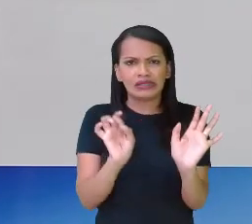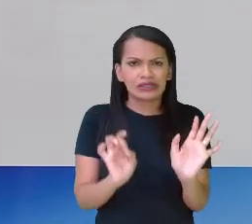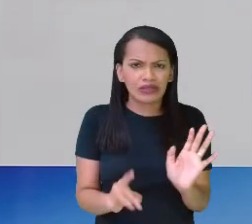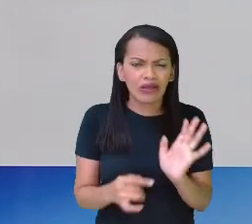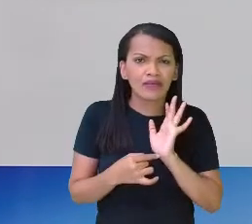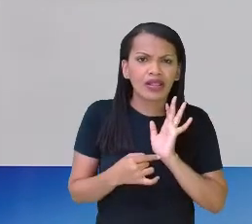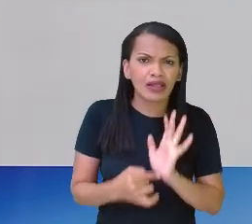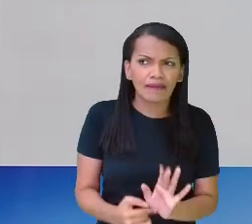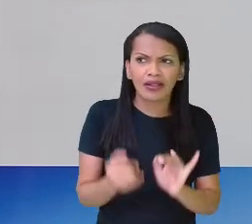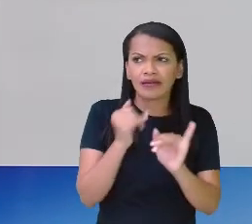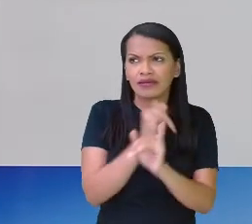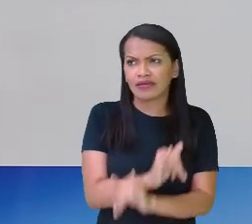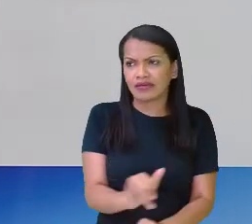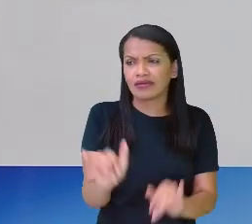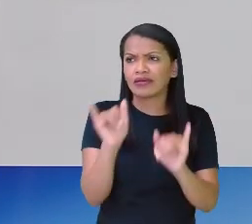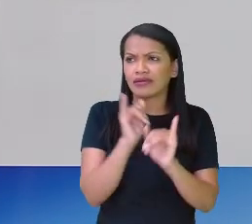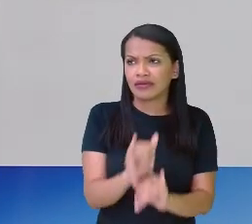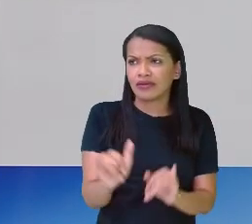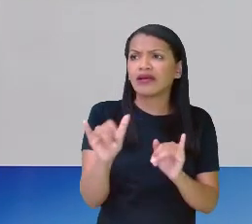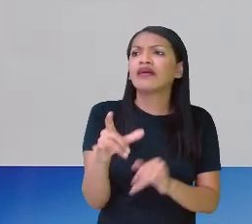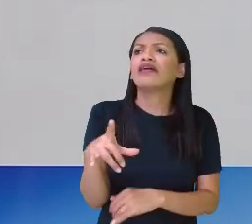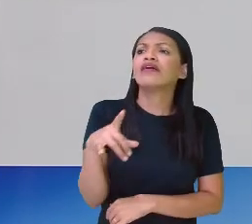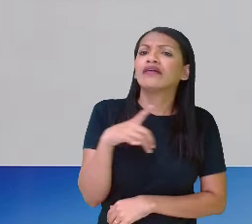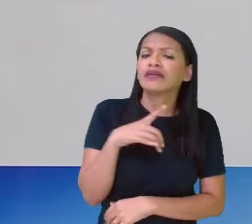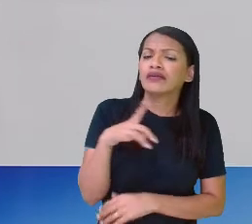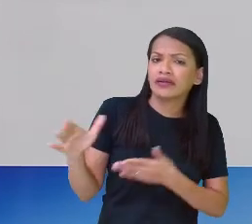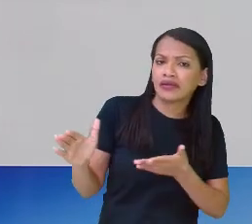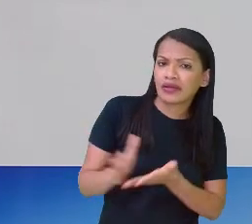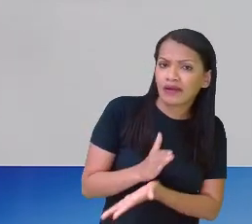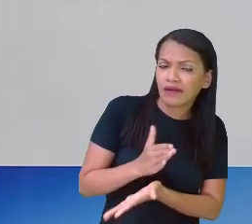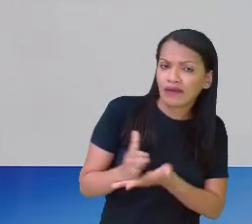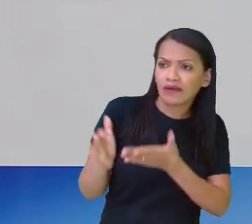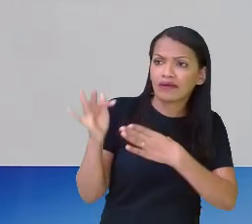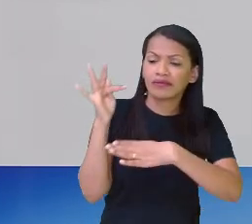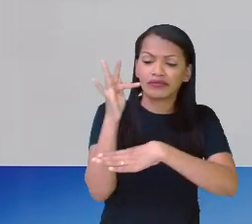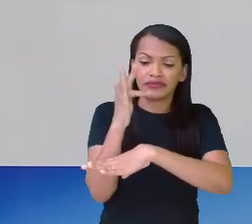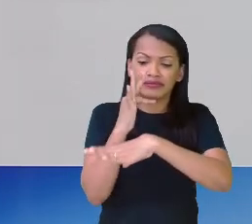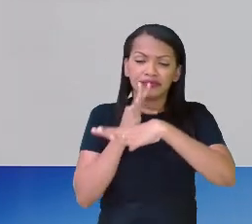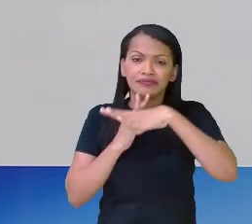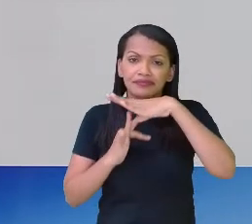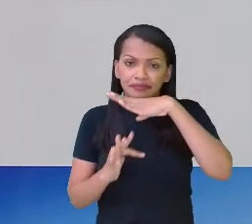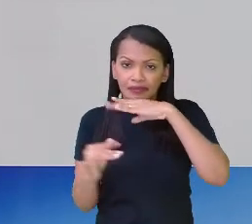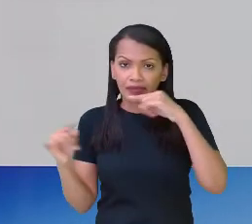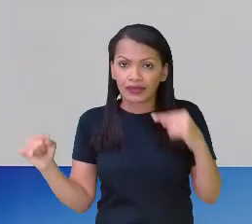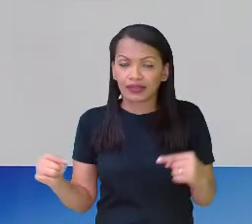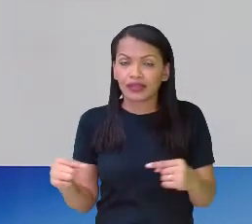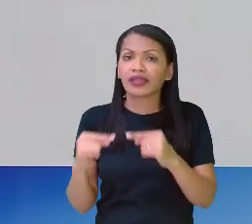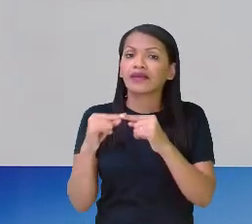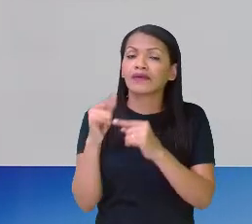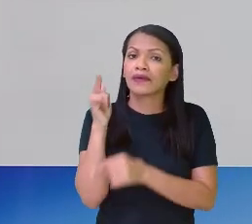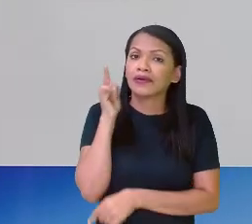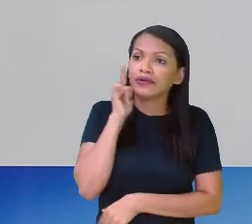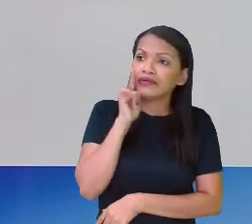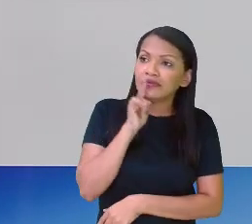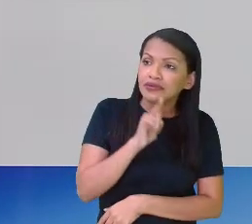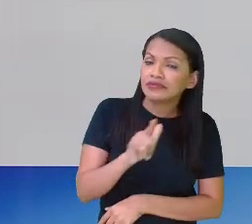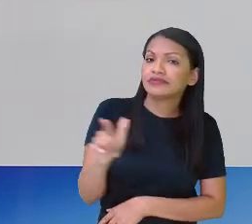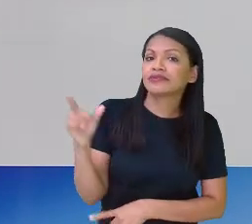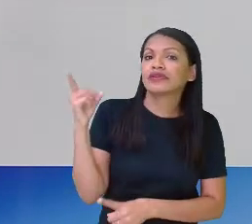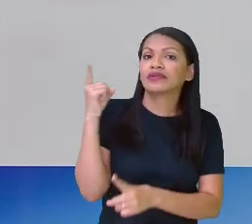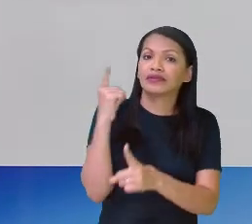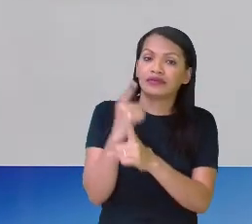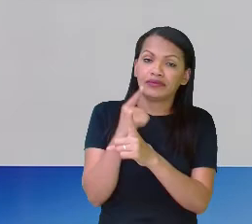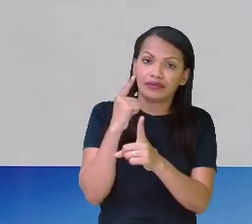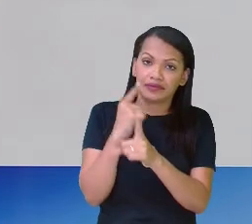caráter de informação. Eu tenho algumas frações equivalentes que eu consigo encontrar